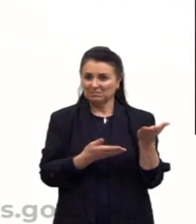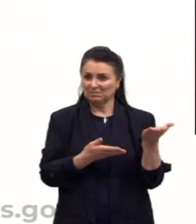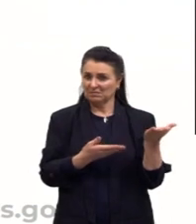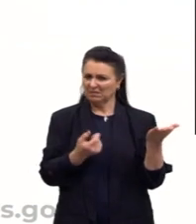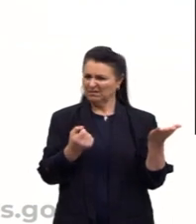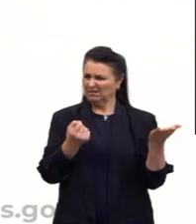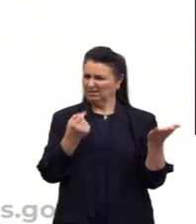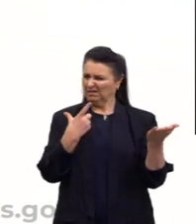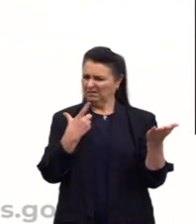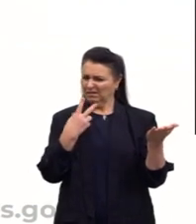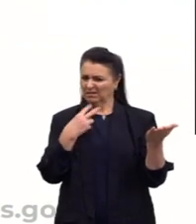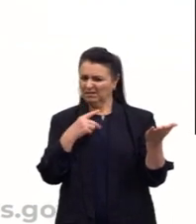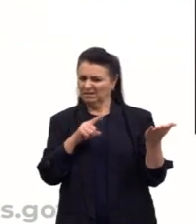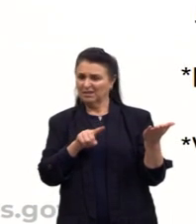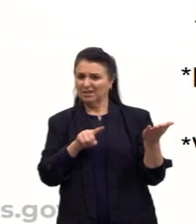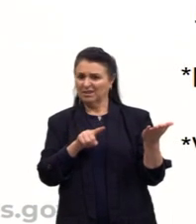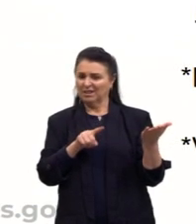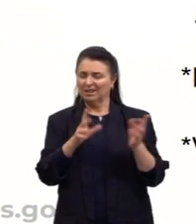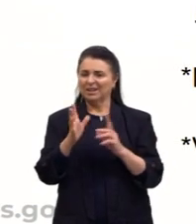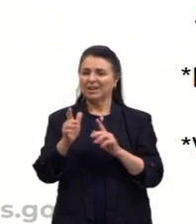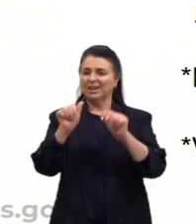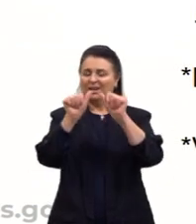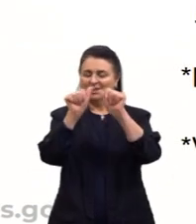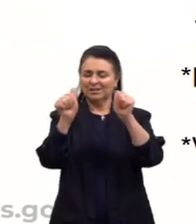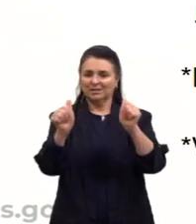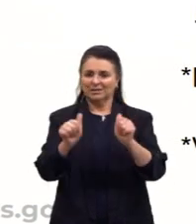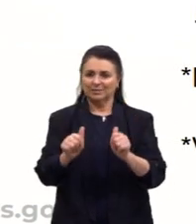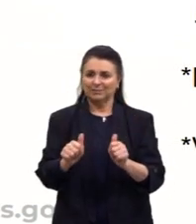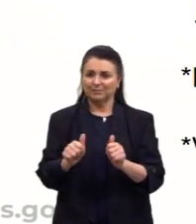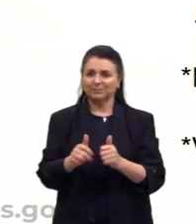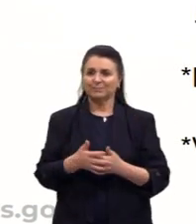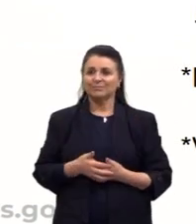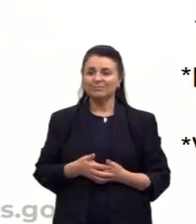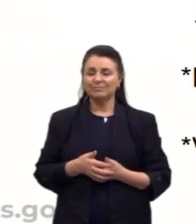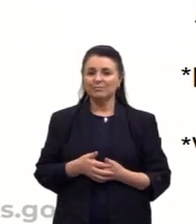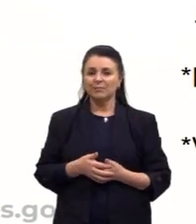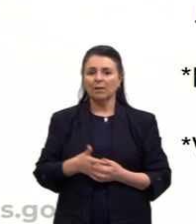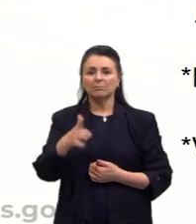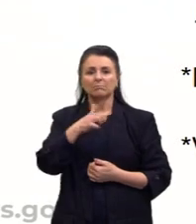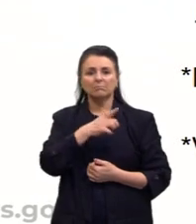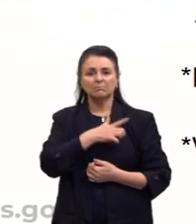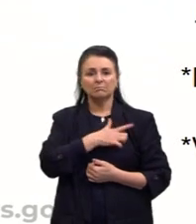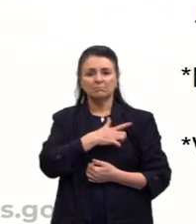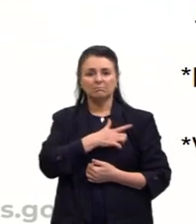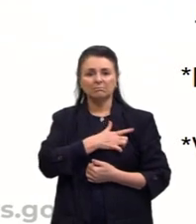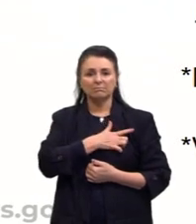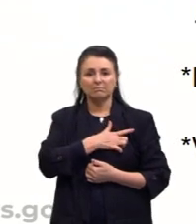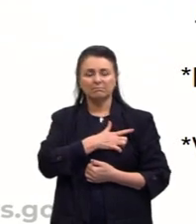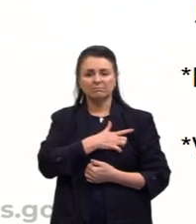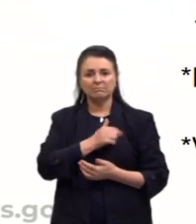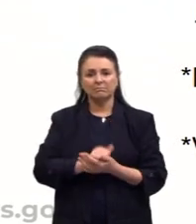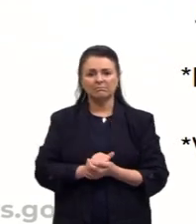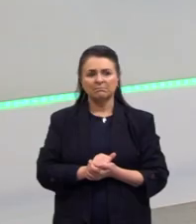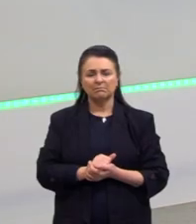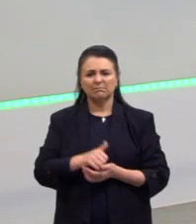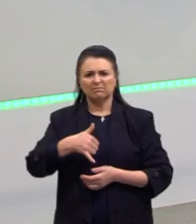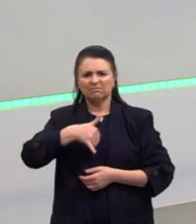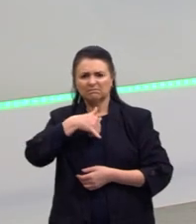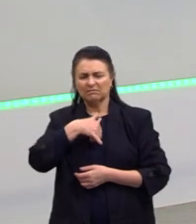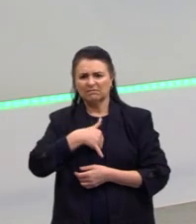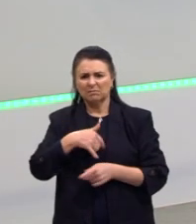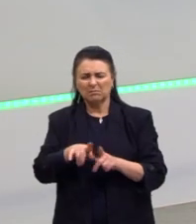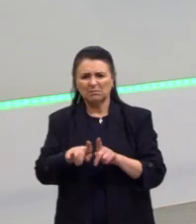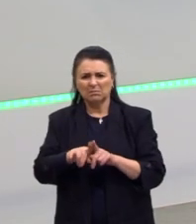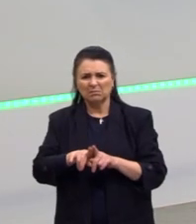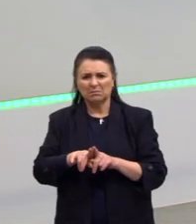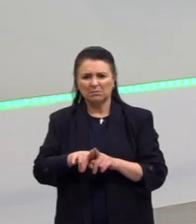vermos essas imagens. Turma, aqui o belo e o feio, a questão da estética. Aqui